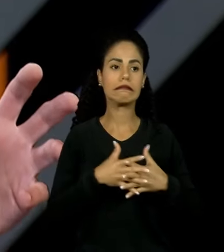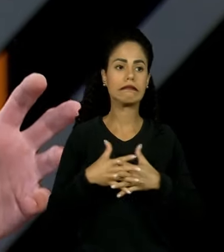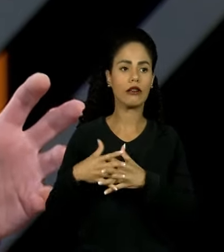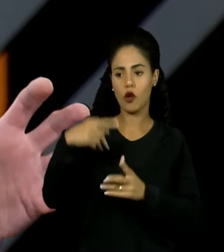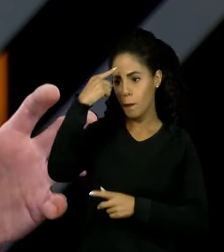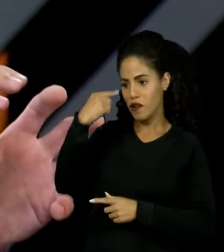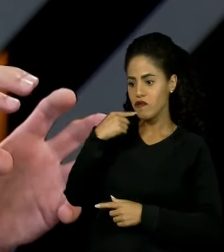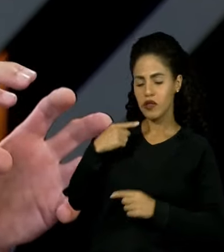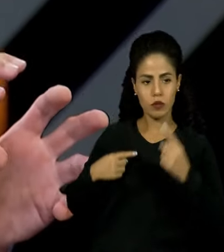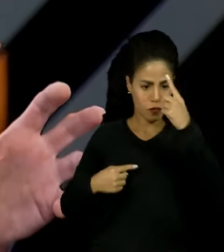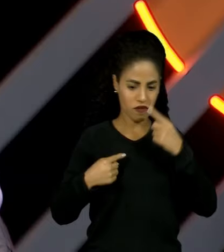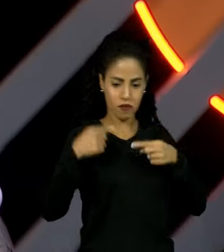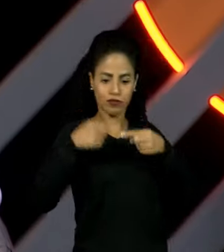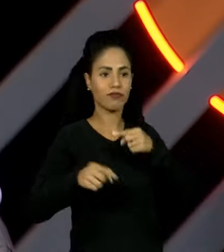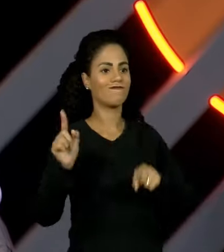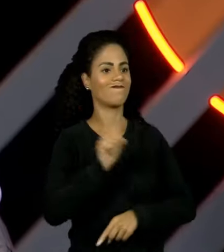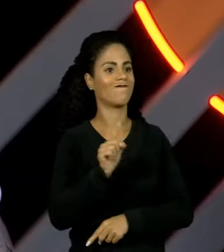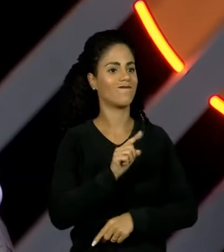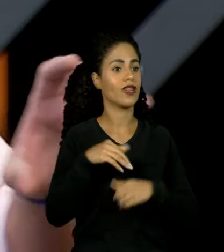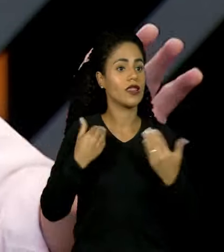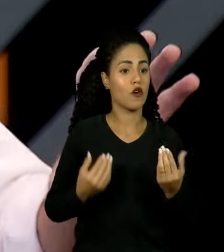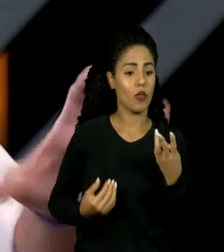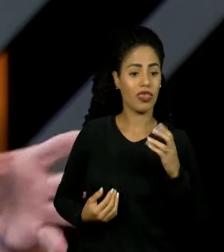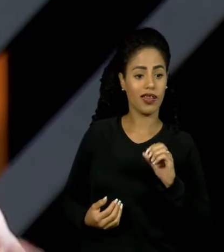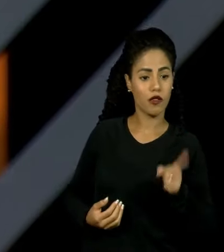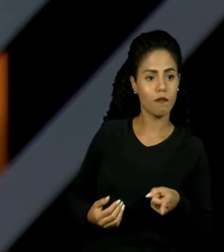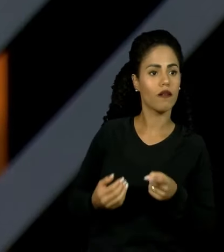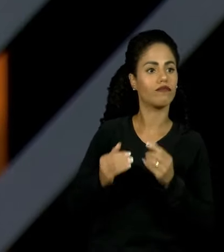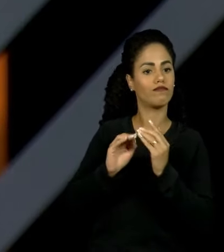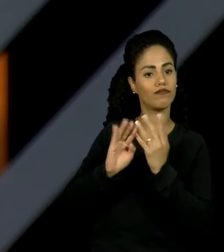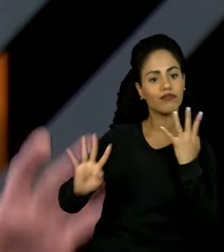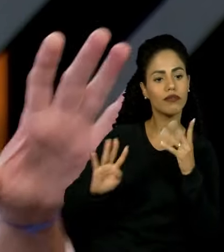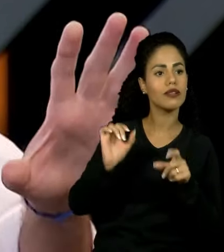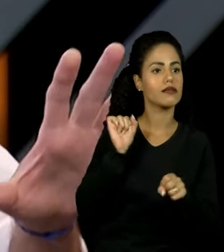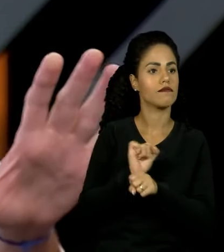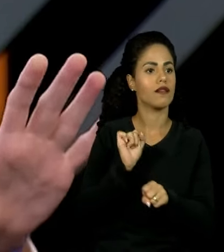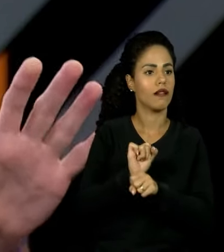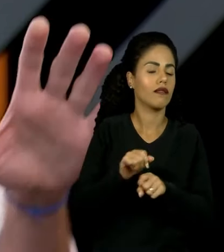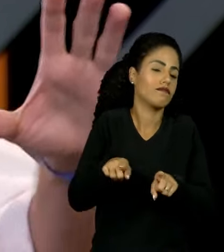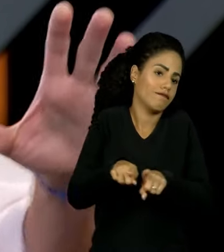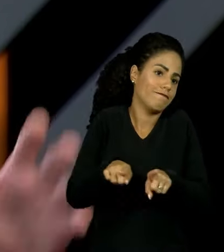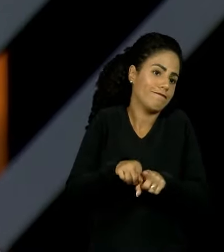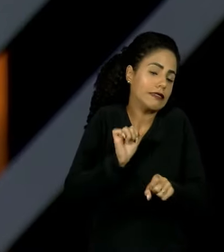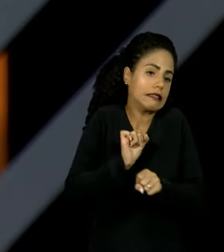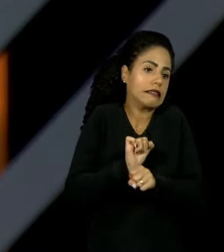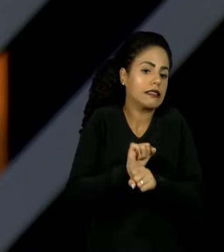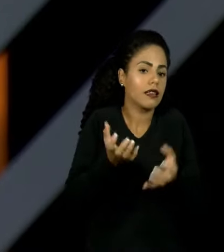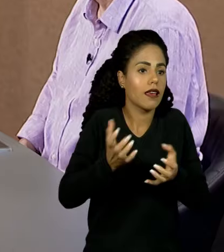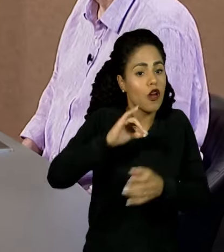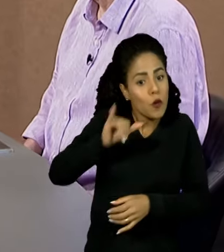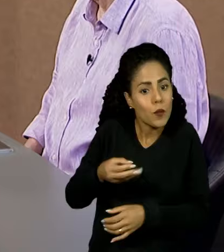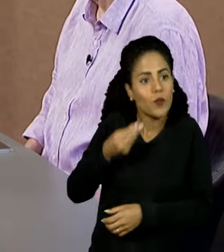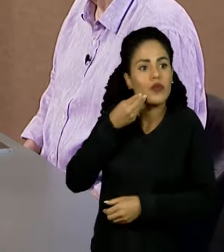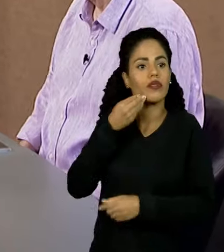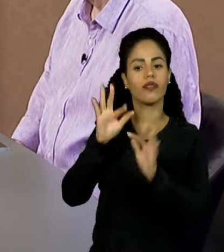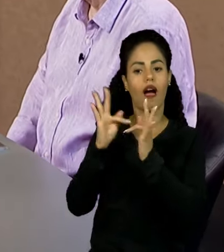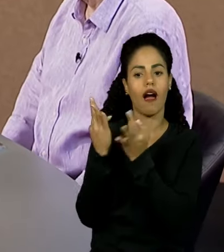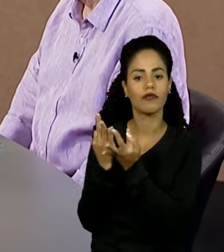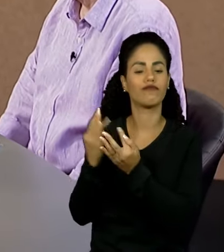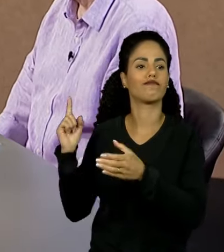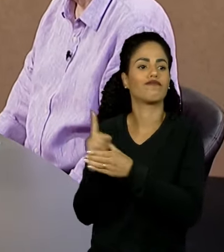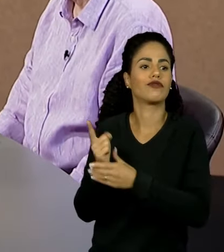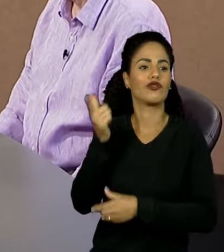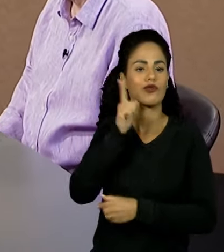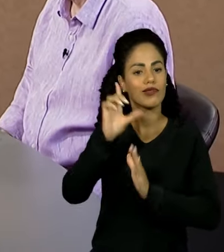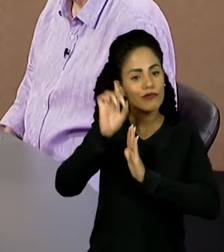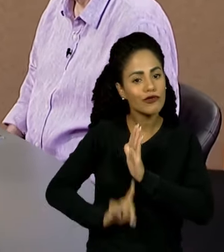acaba fazendo com que haja mais de 30 mil adotantes e mais de 4 mil crianças e adolescentes esperando a oportunidade de poderem exercer